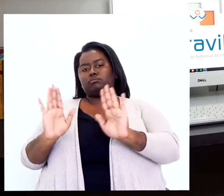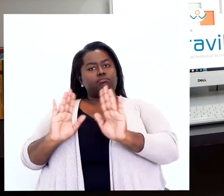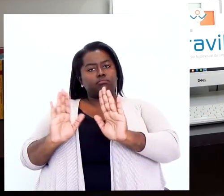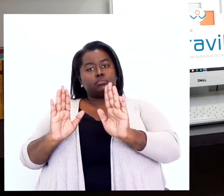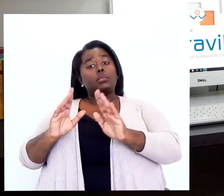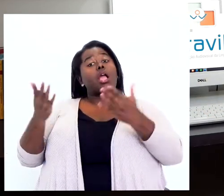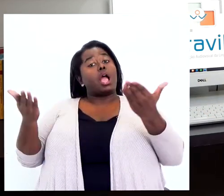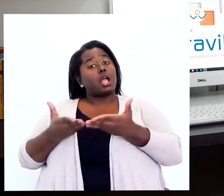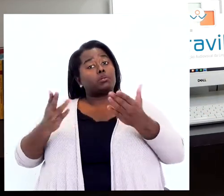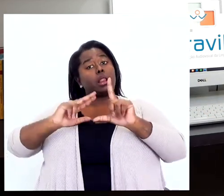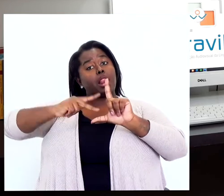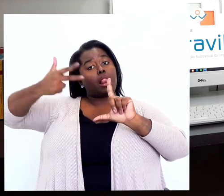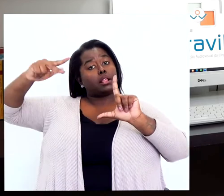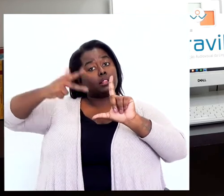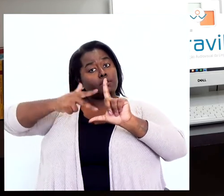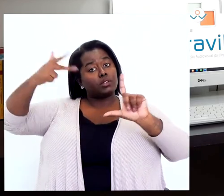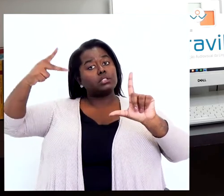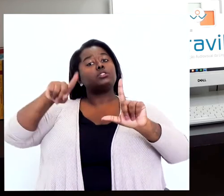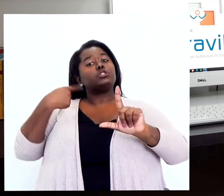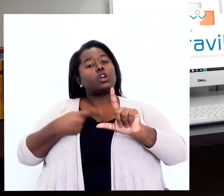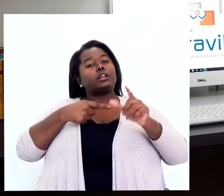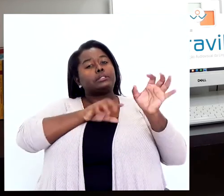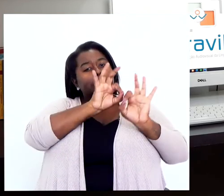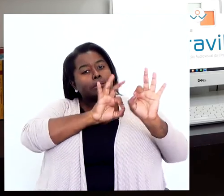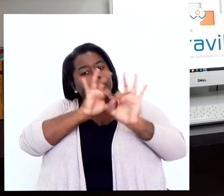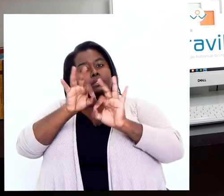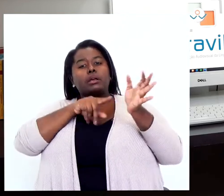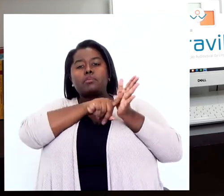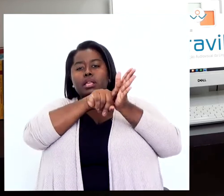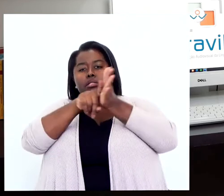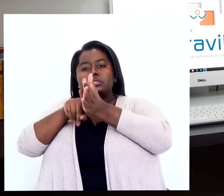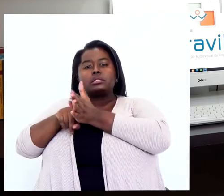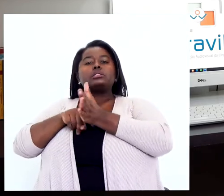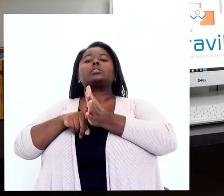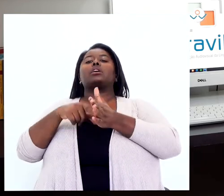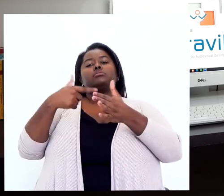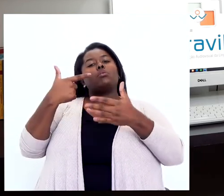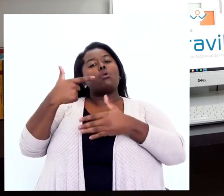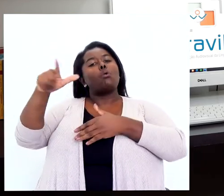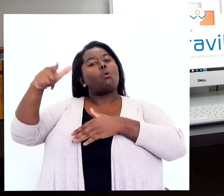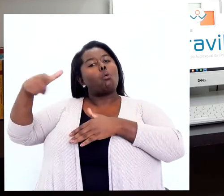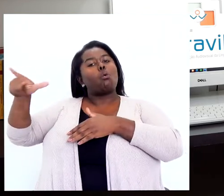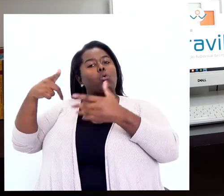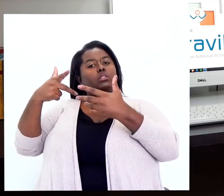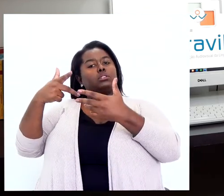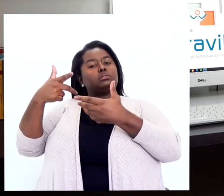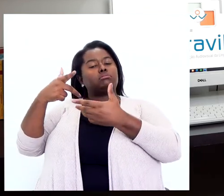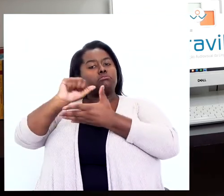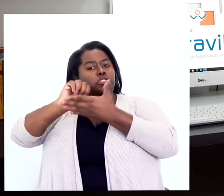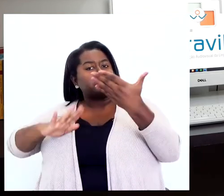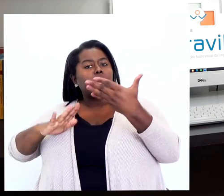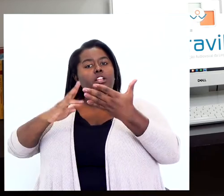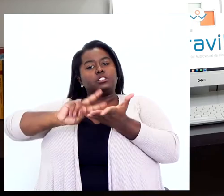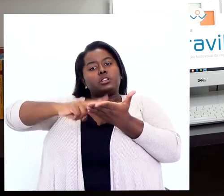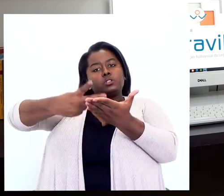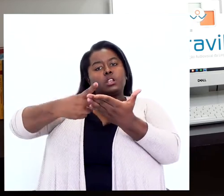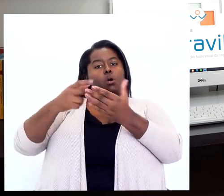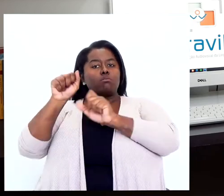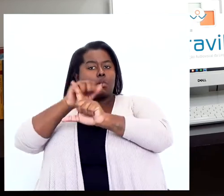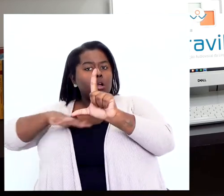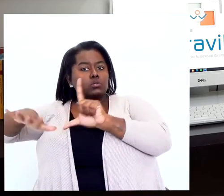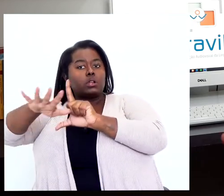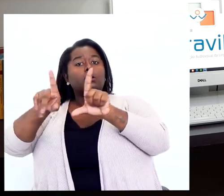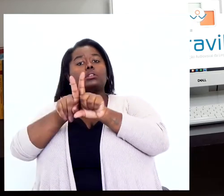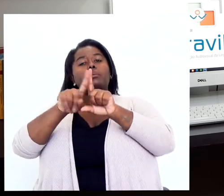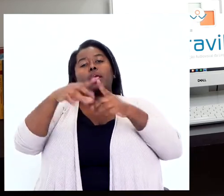Então, no Latravilis, atualmente, nós estamos desenvolvendo pesquisas ligadas a outras atividades de tradução audiovisual,